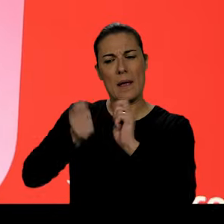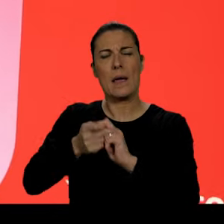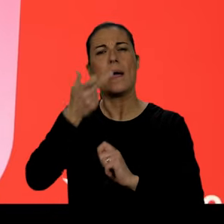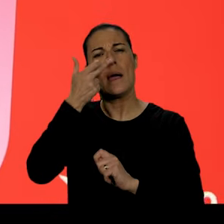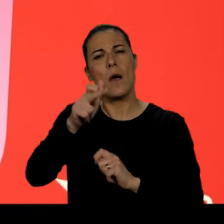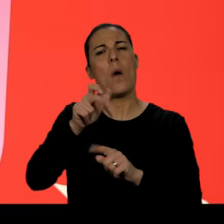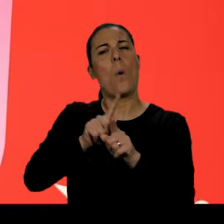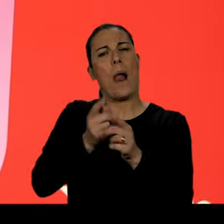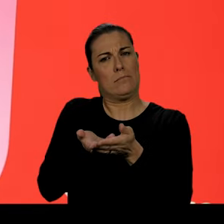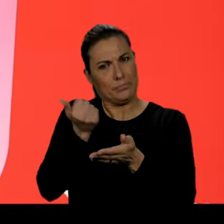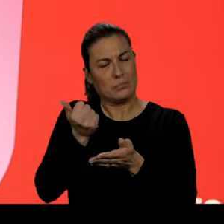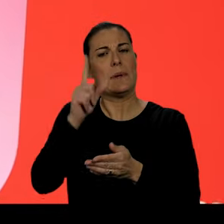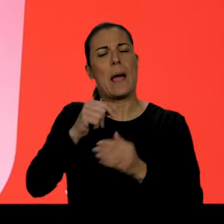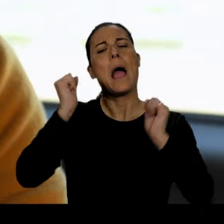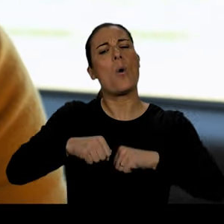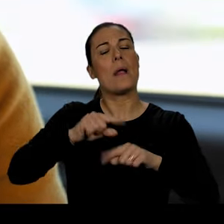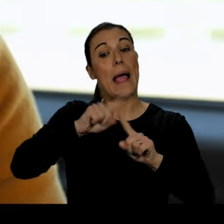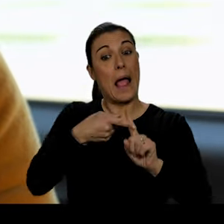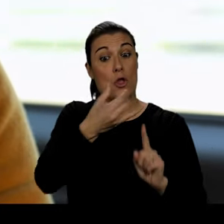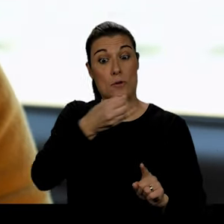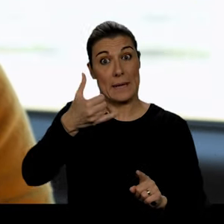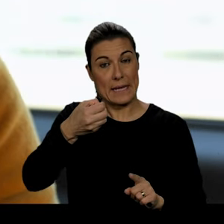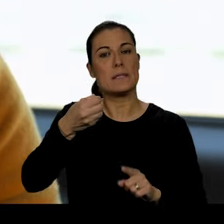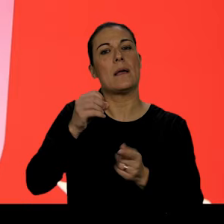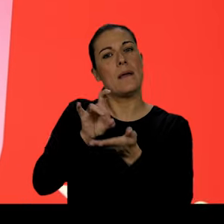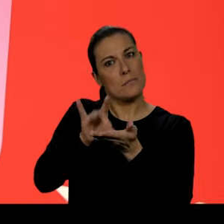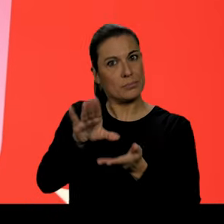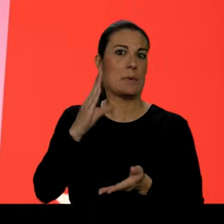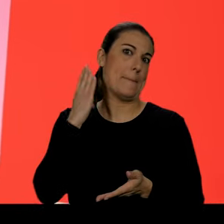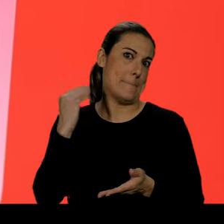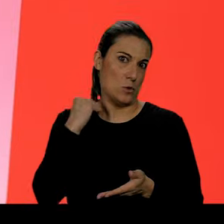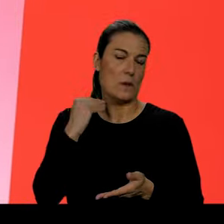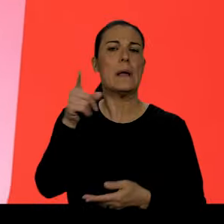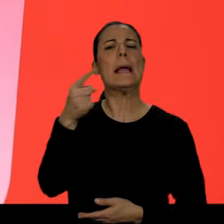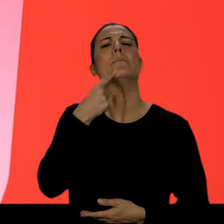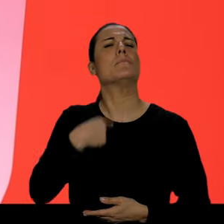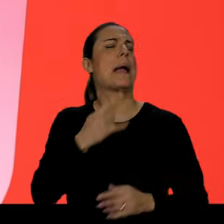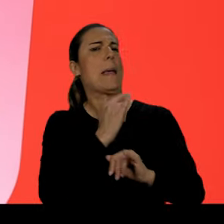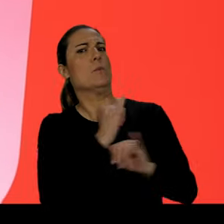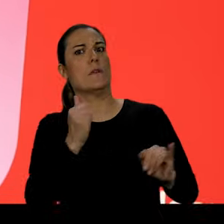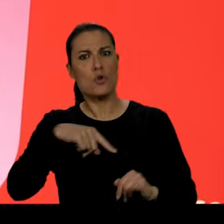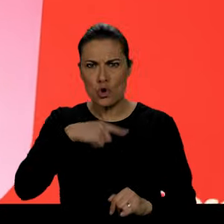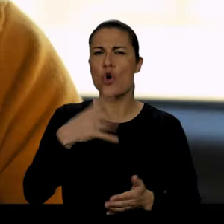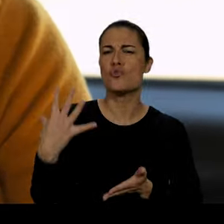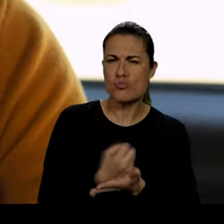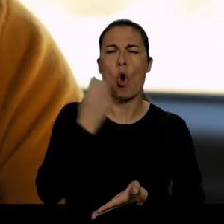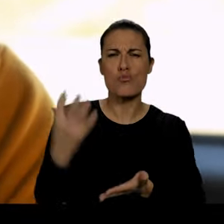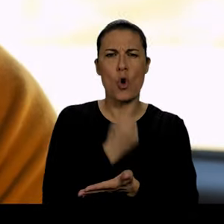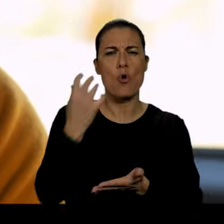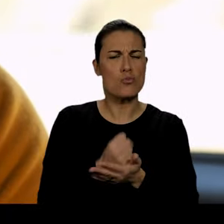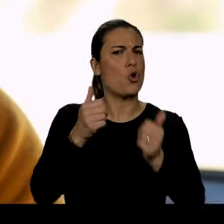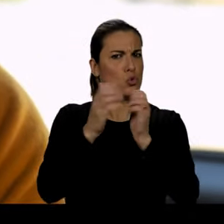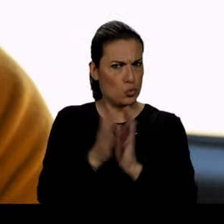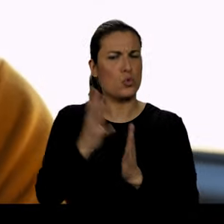e a fazer um acordo em 2015 para afastar Passos Coelho. Diziam que era impossível, mas vencemos todas essas